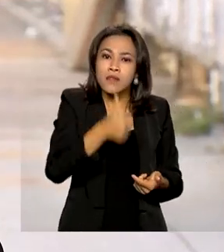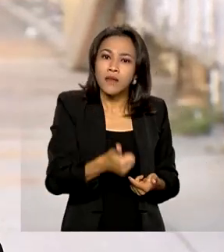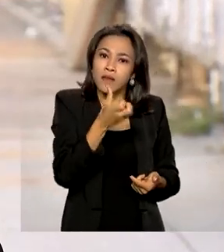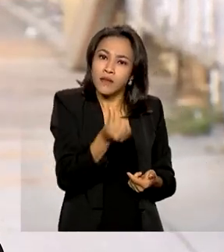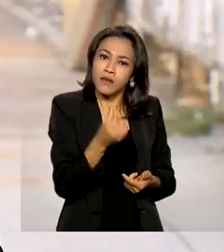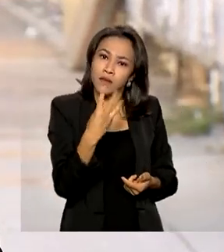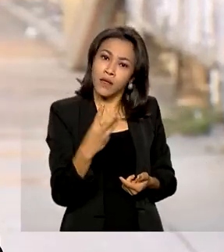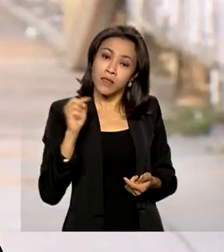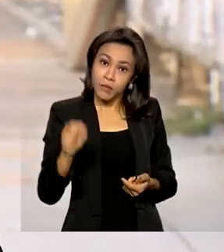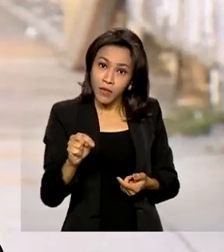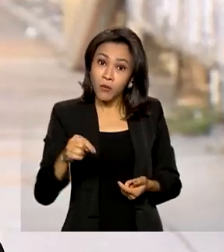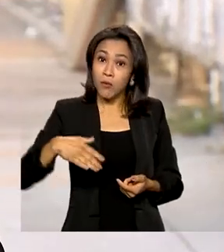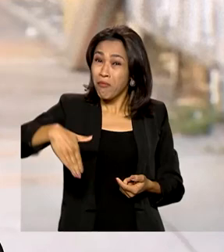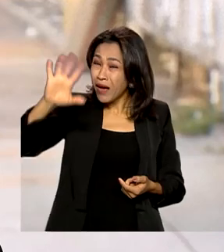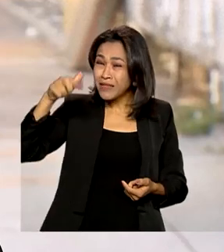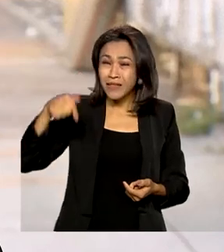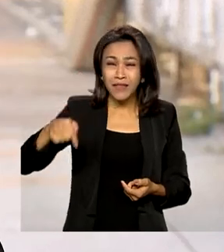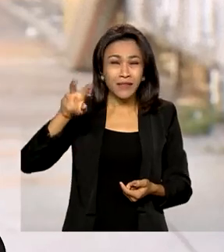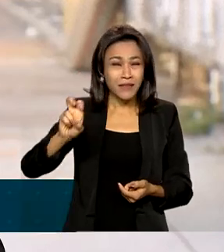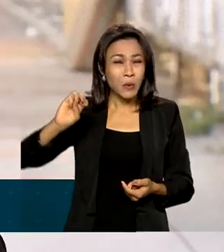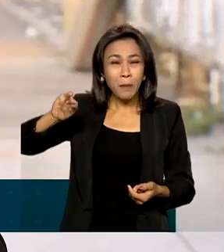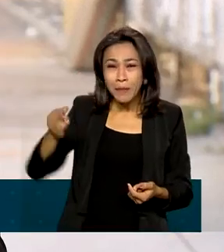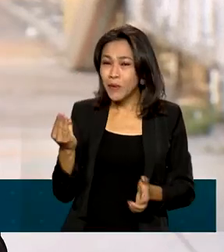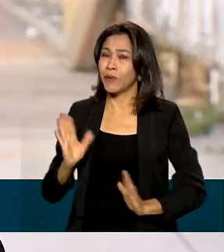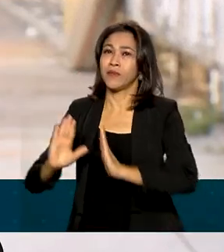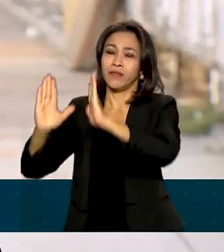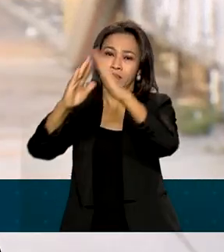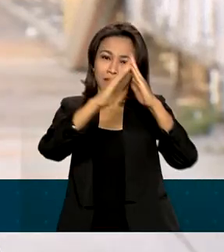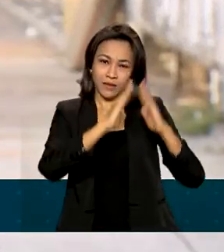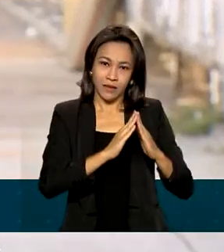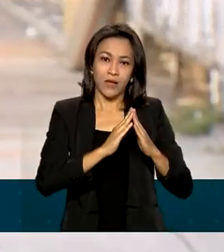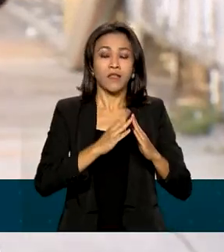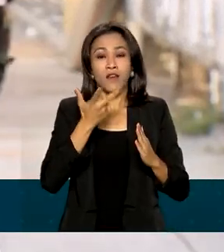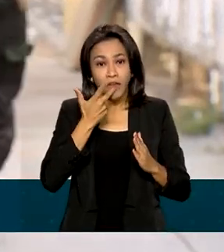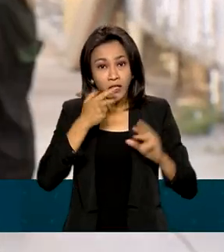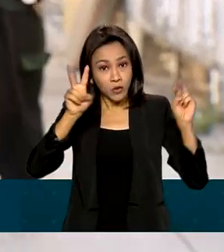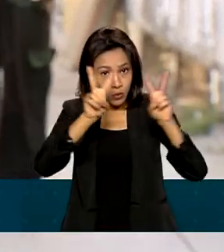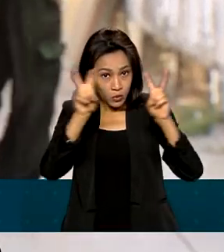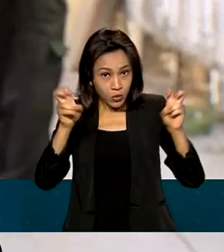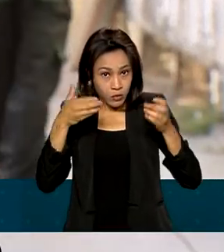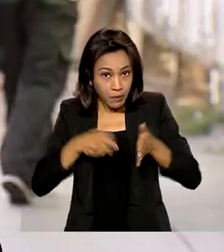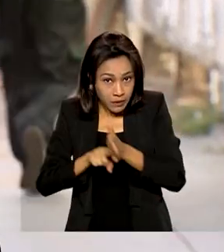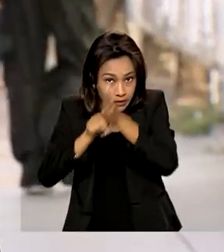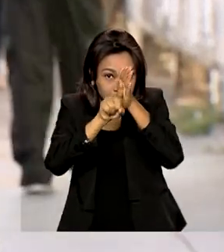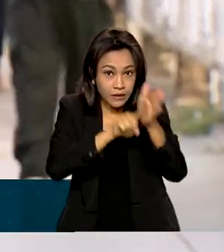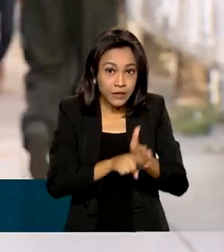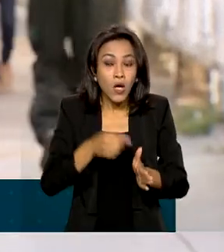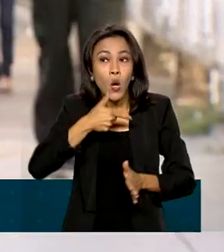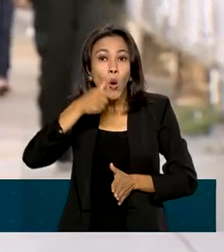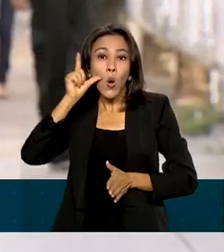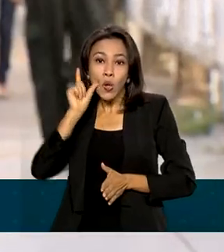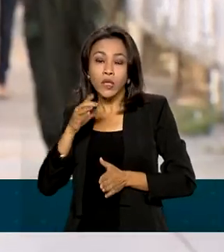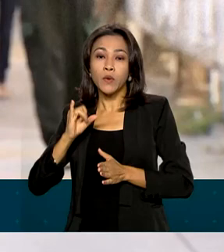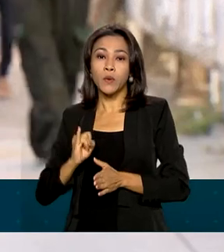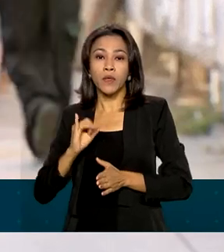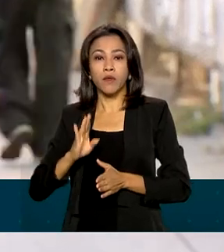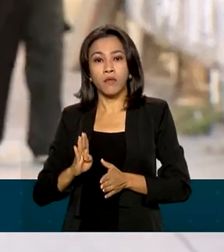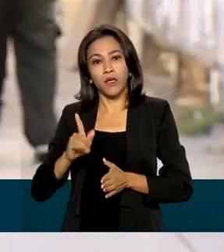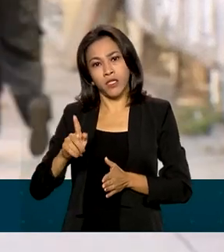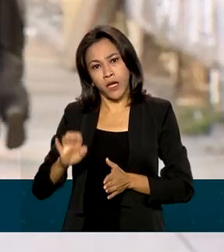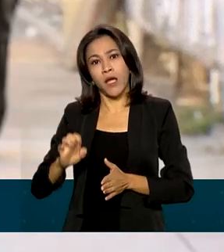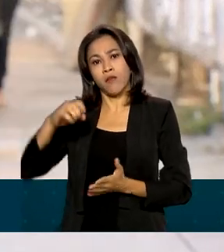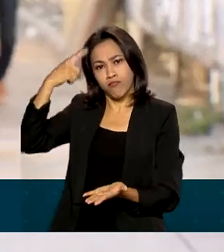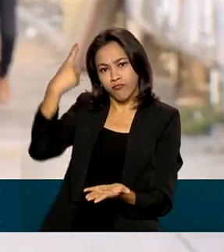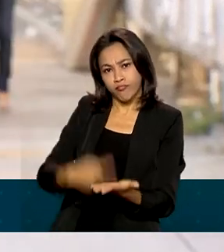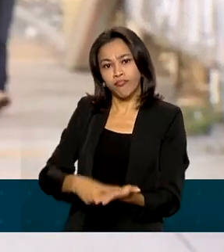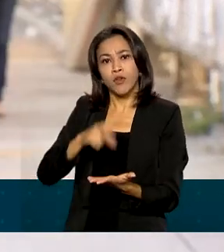milhões de domicílios em todo o país. E ainda falando sobre o censo, Renata, o IBGE fechou ontem dois acordos de colaboração técnica